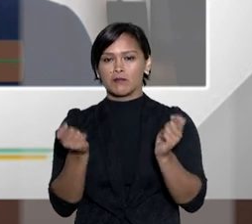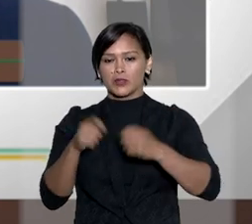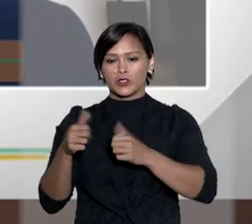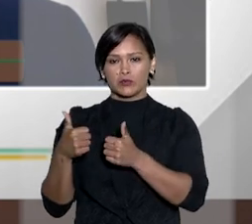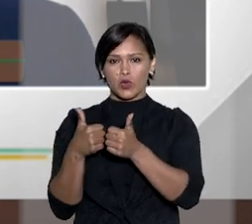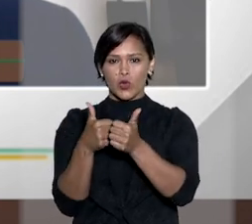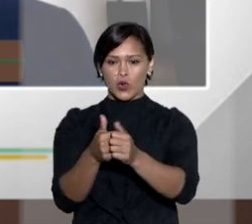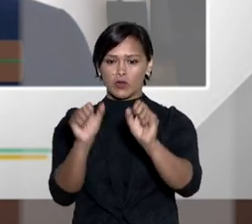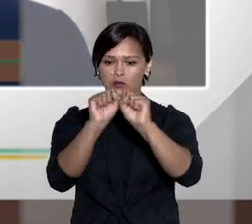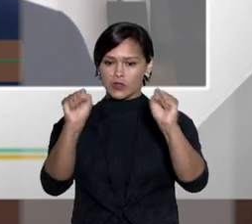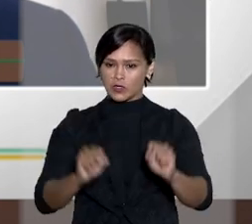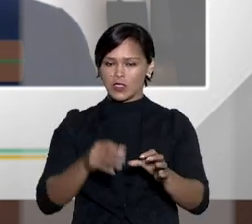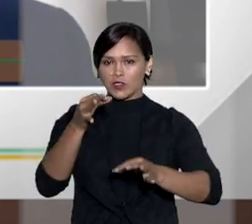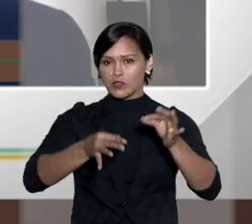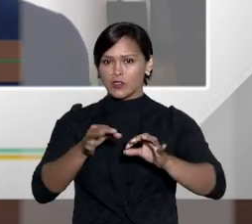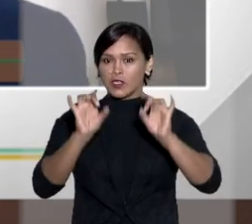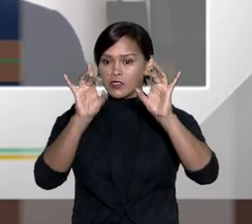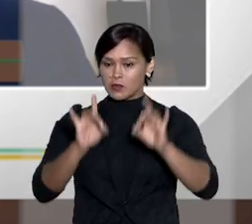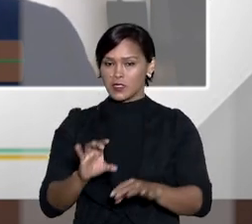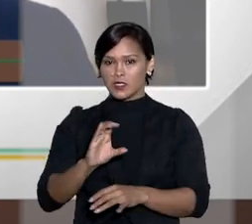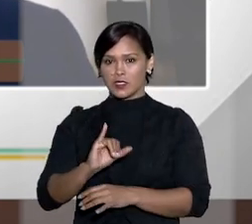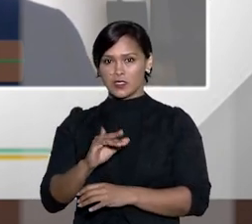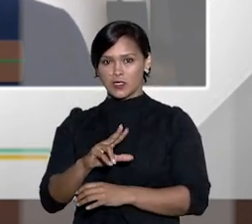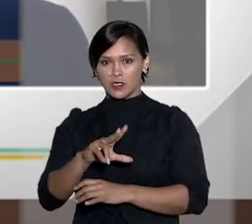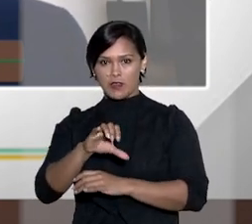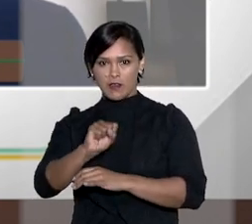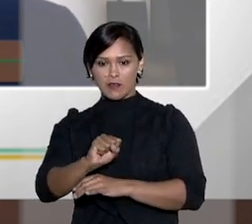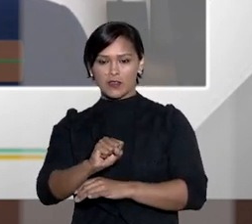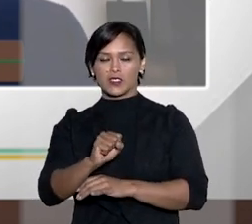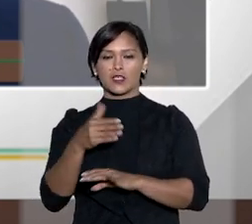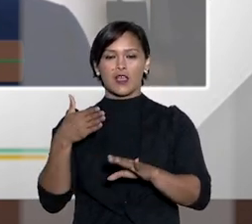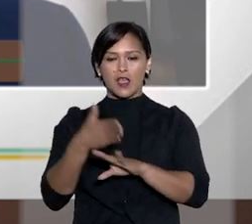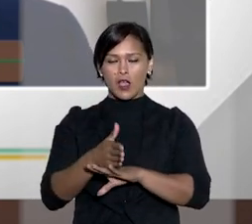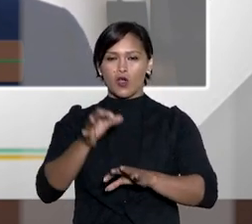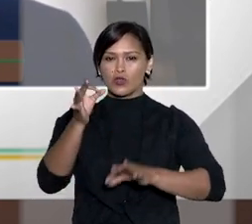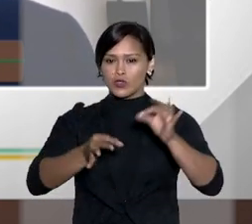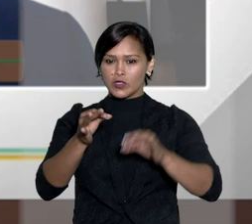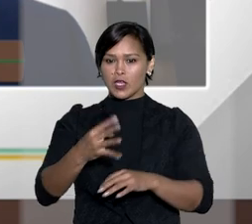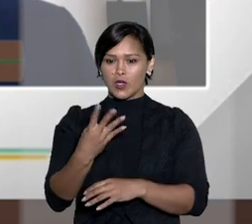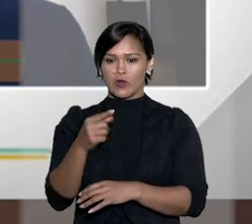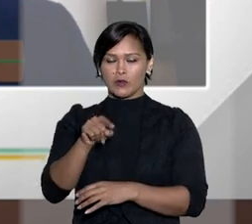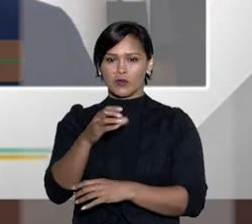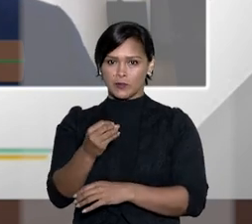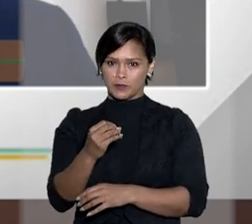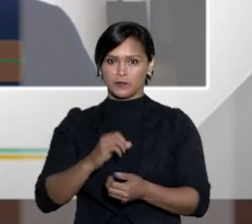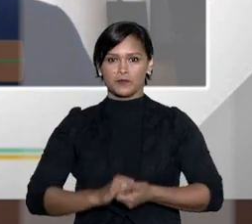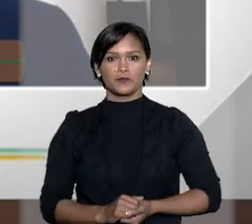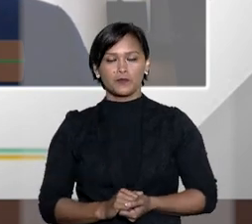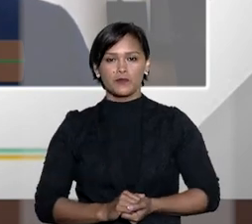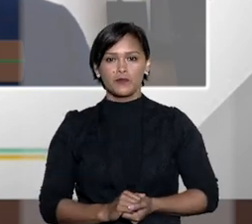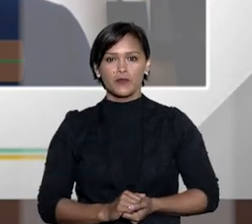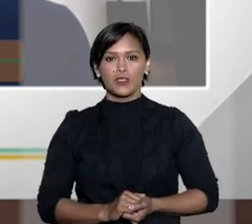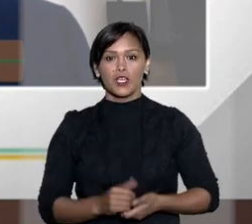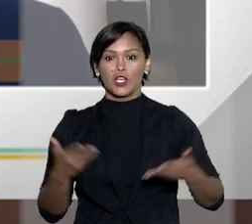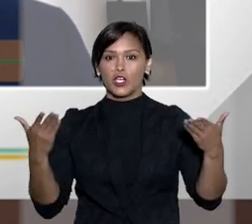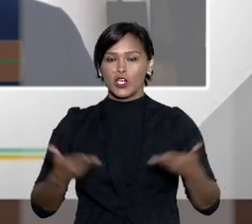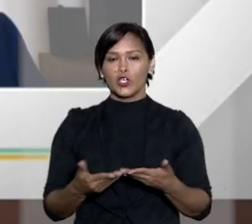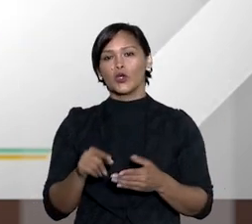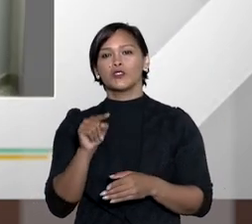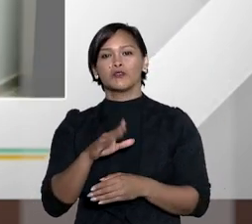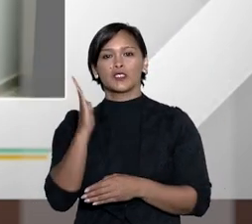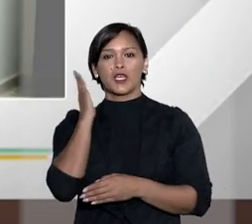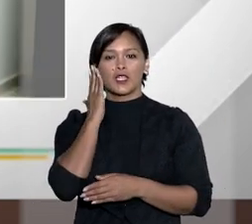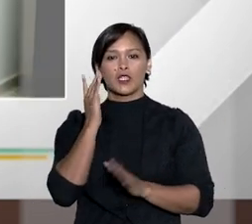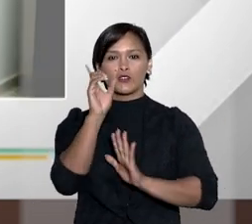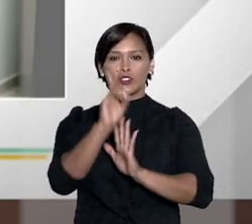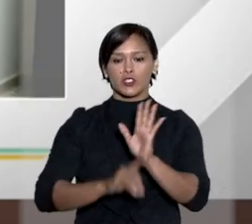adotadas para conduzir o sistema dos juizados especiais cíveis ao judiciário 4.0